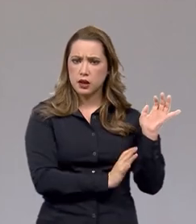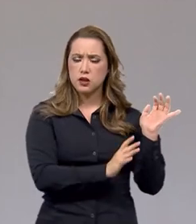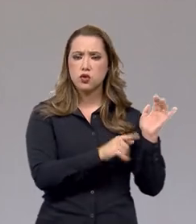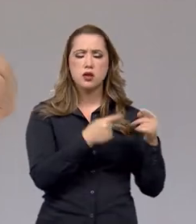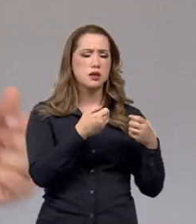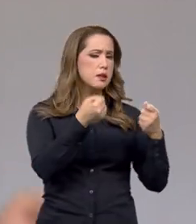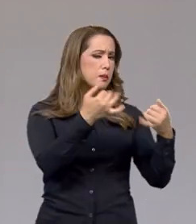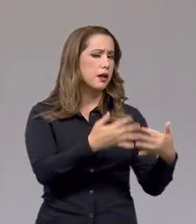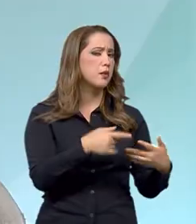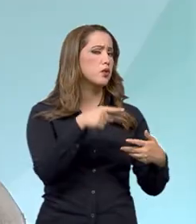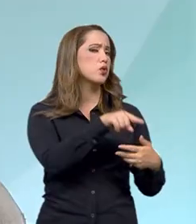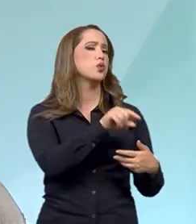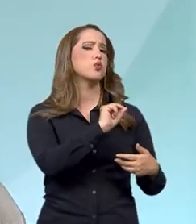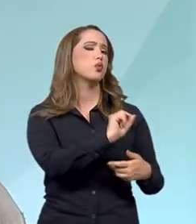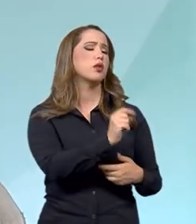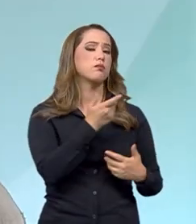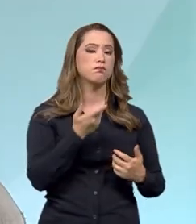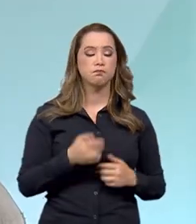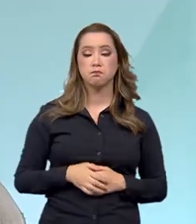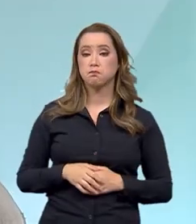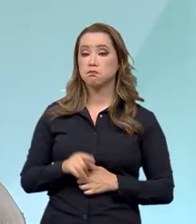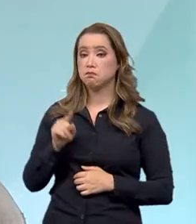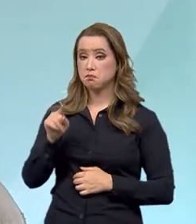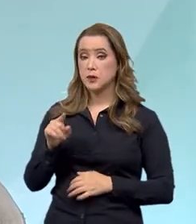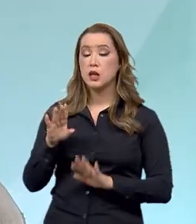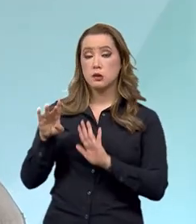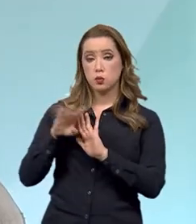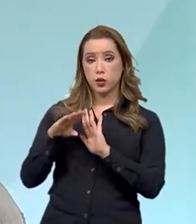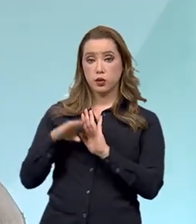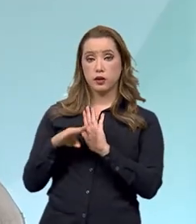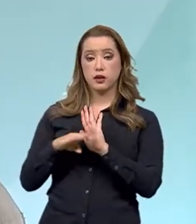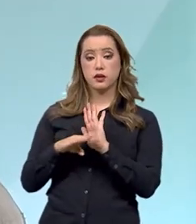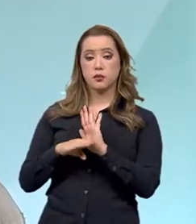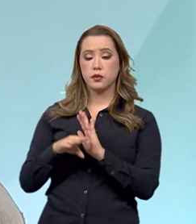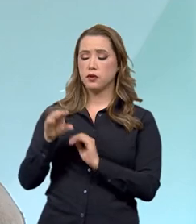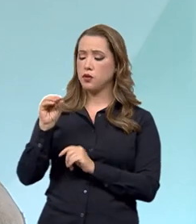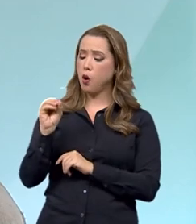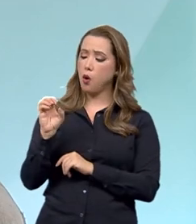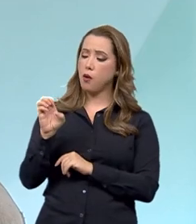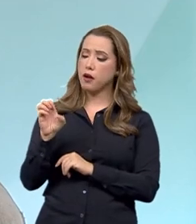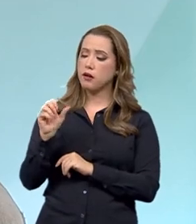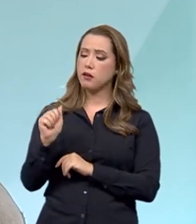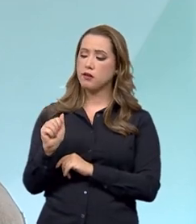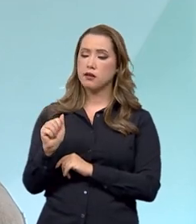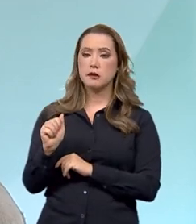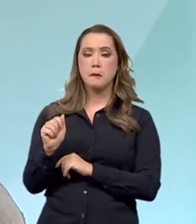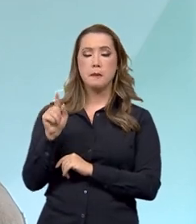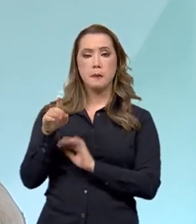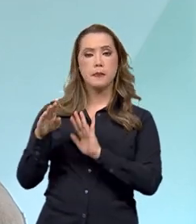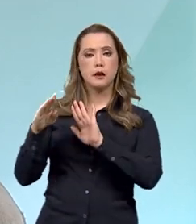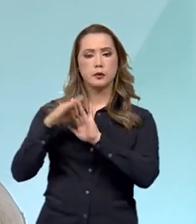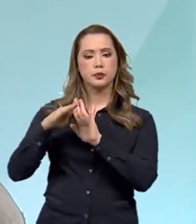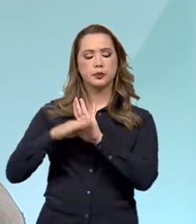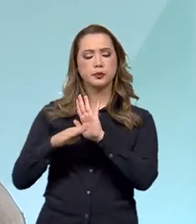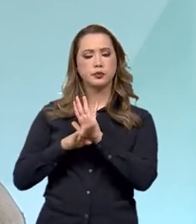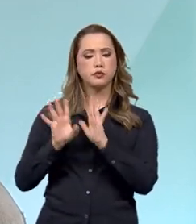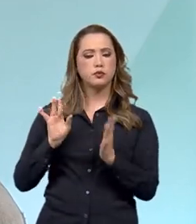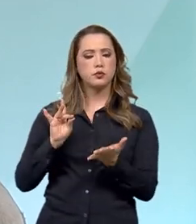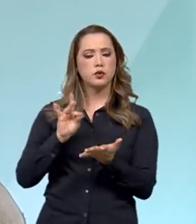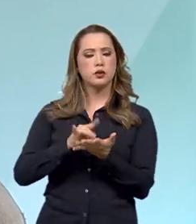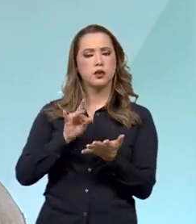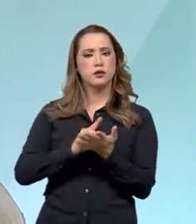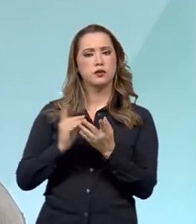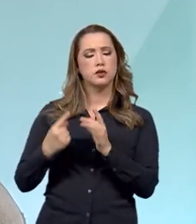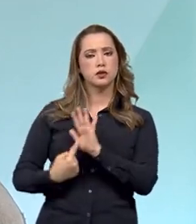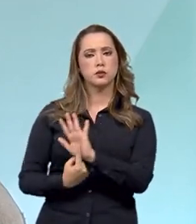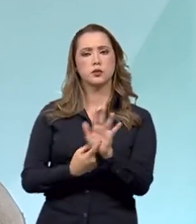resultados alcançados. O programa OEA é um programa que realmente ele concretiza essa